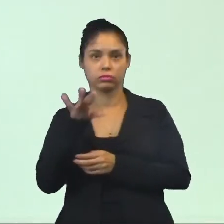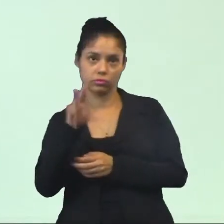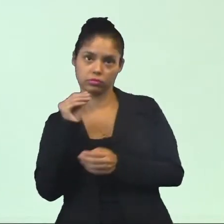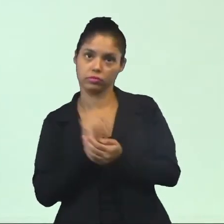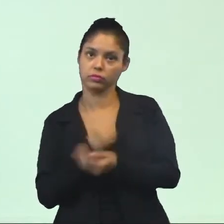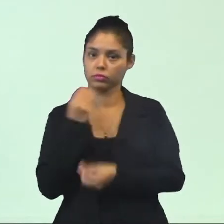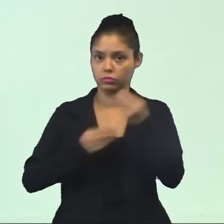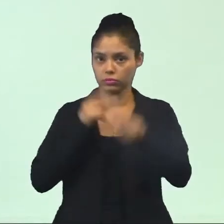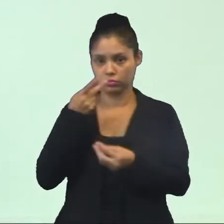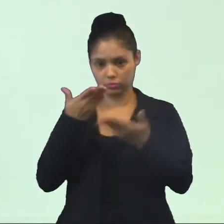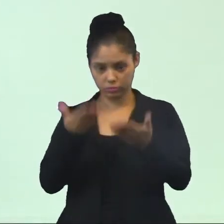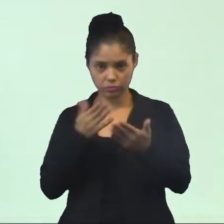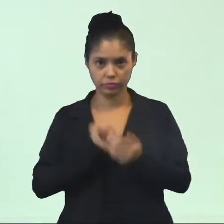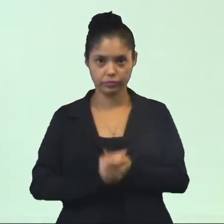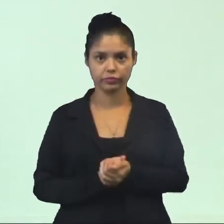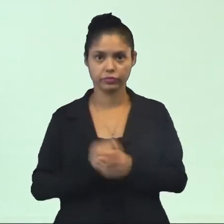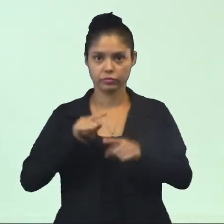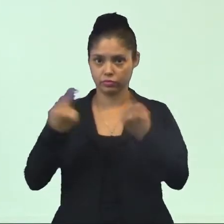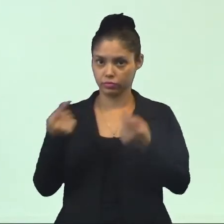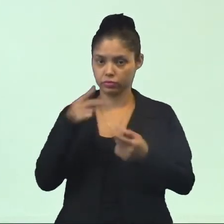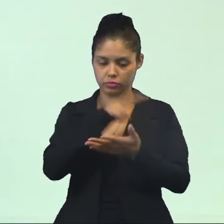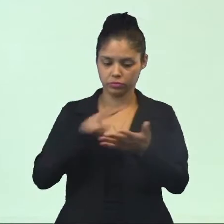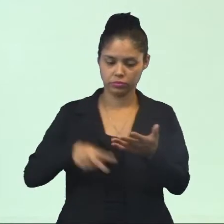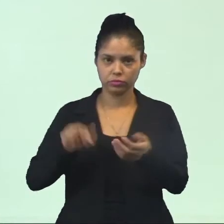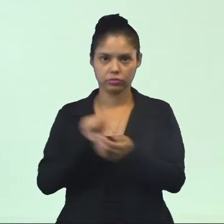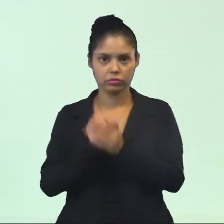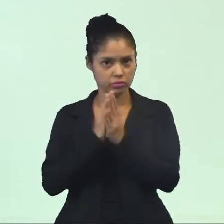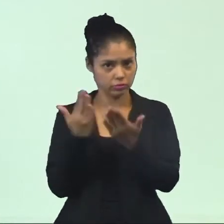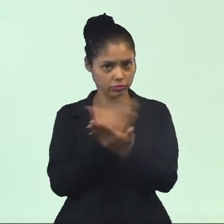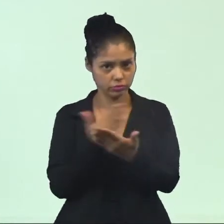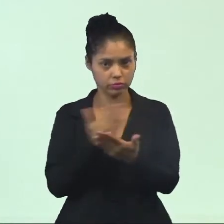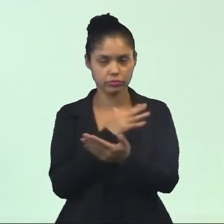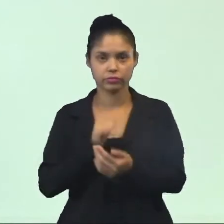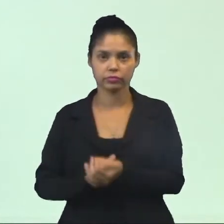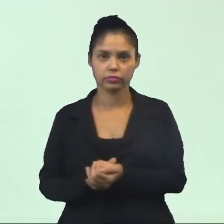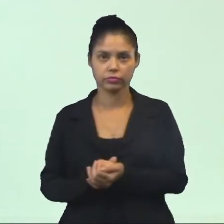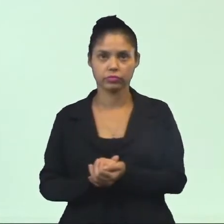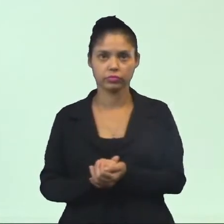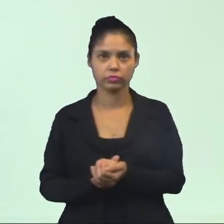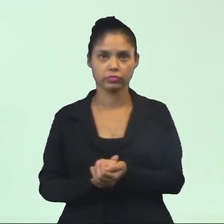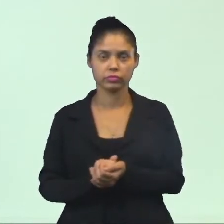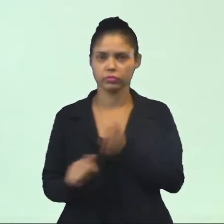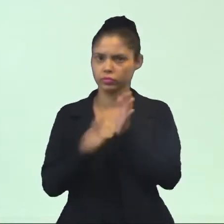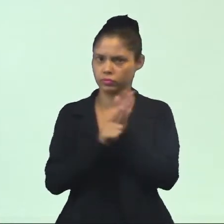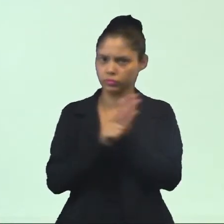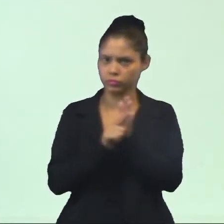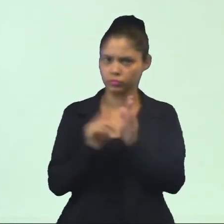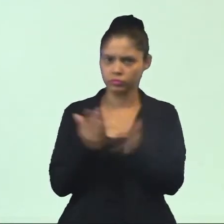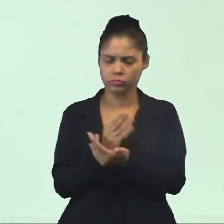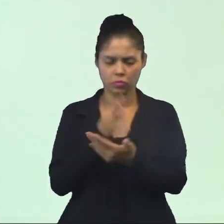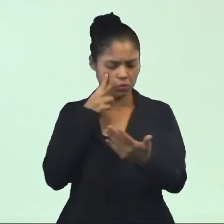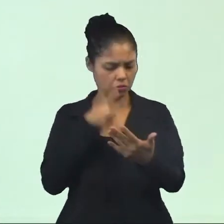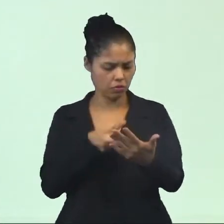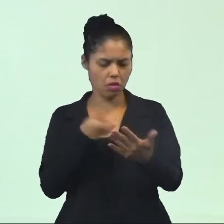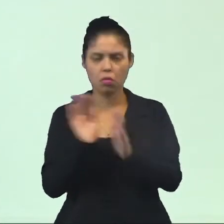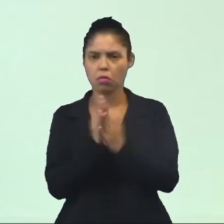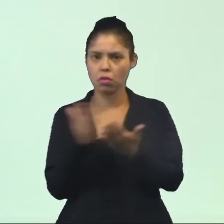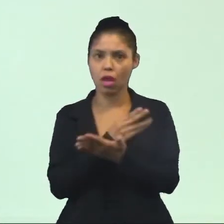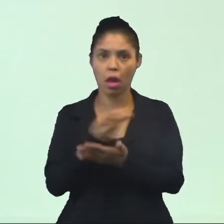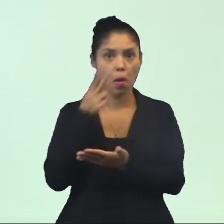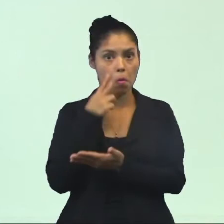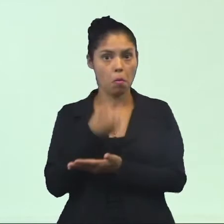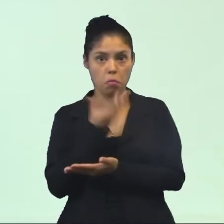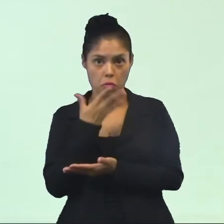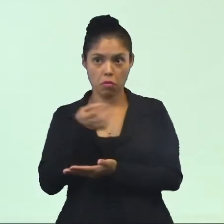dizendo aqui, mais do que apenas você ler num livro, na folha fria do livro, interessante é você ouvir do